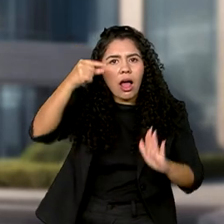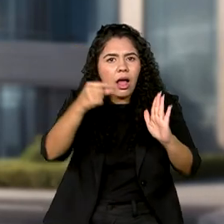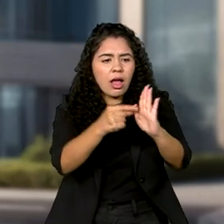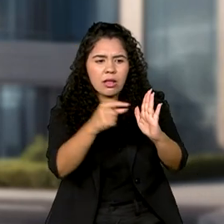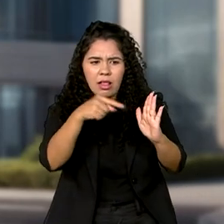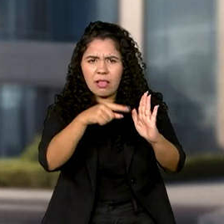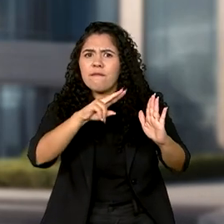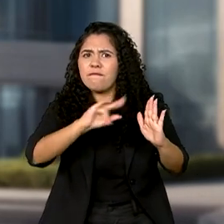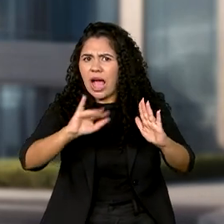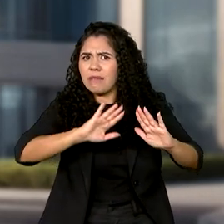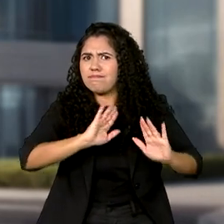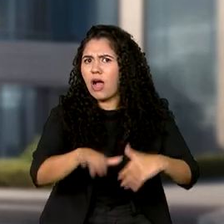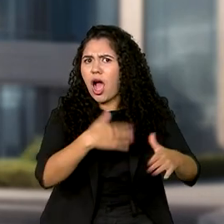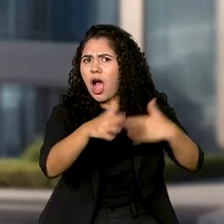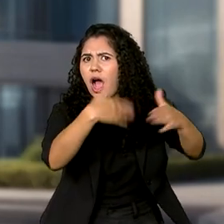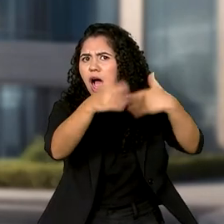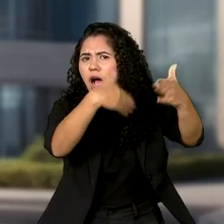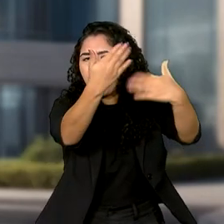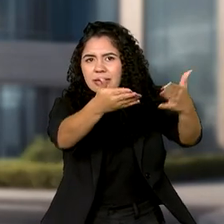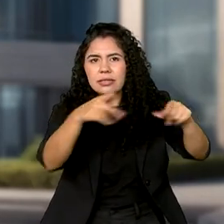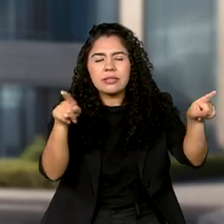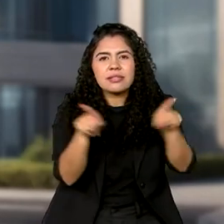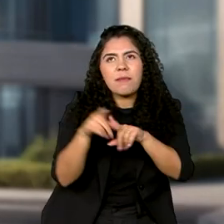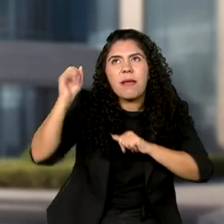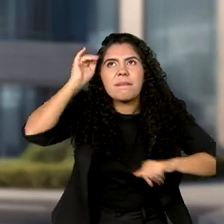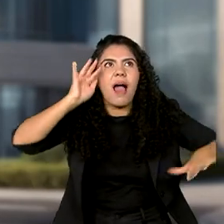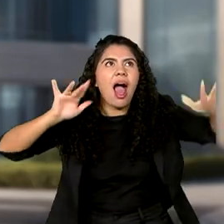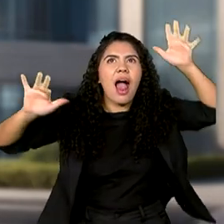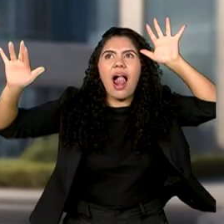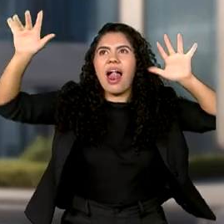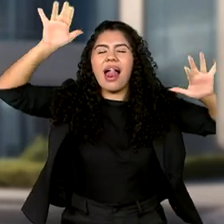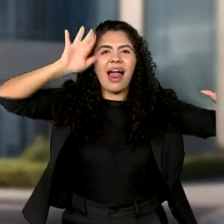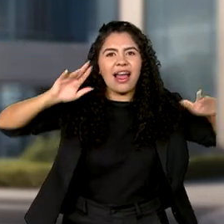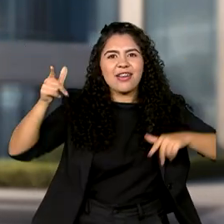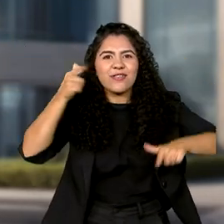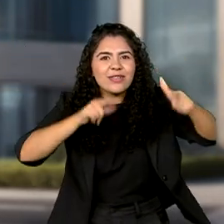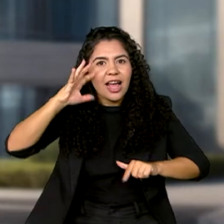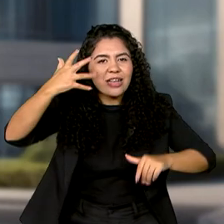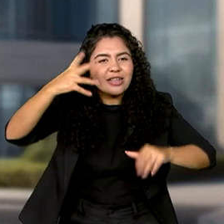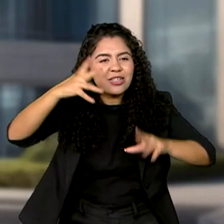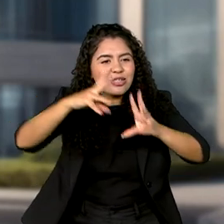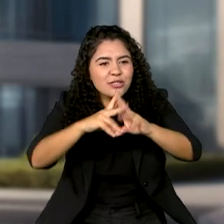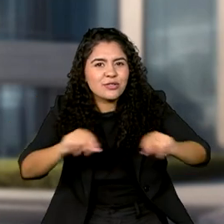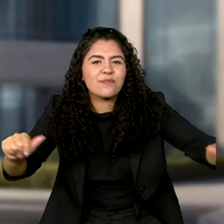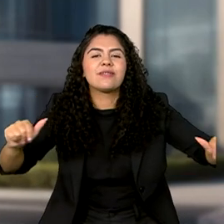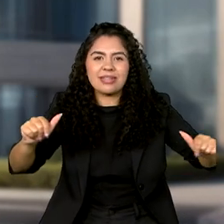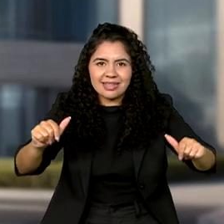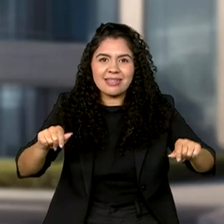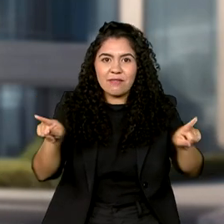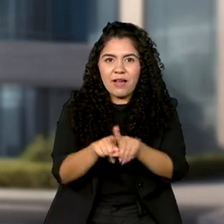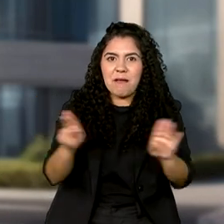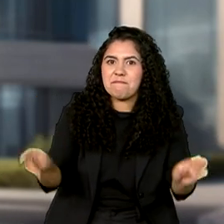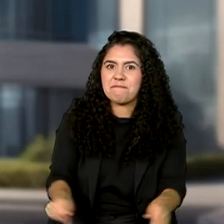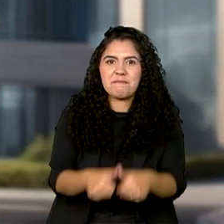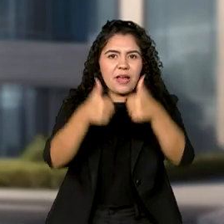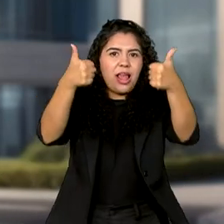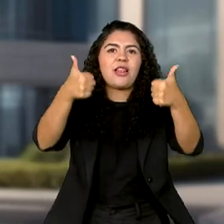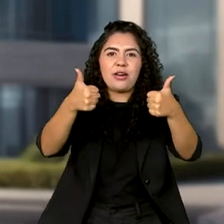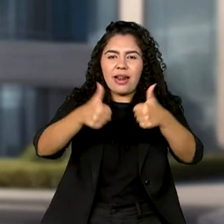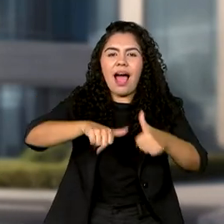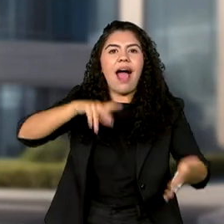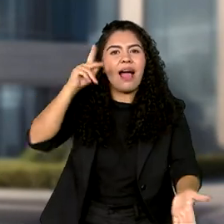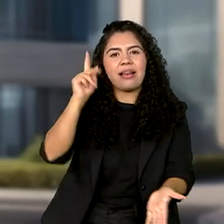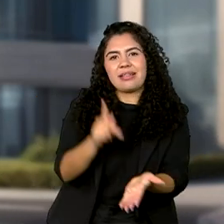muito mais. Além de dar asas à imaginação, vamos desenvolver soluções que vão para melhor a realidade de